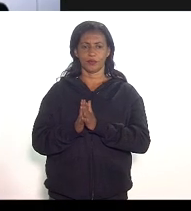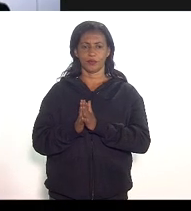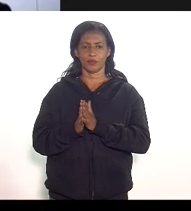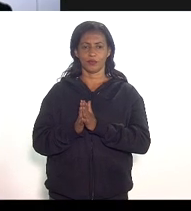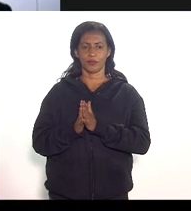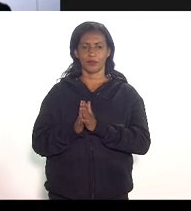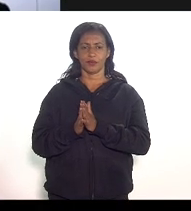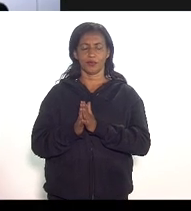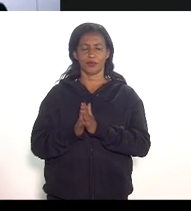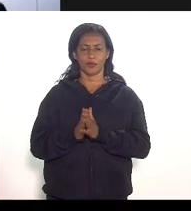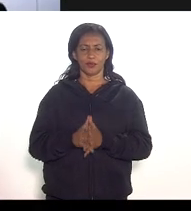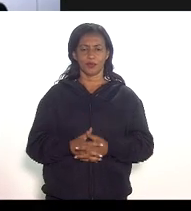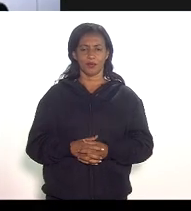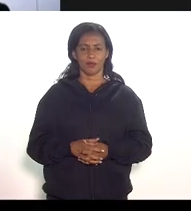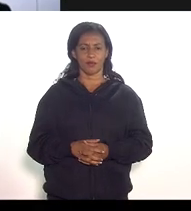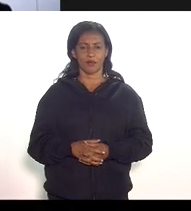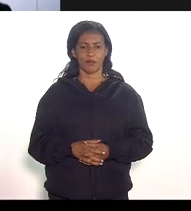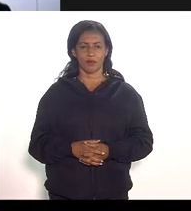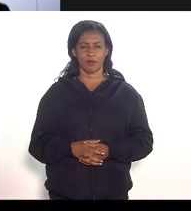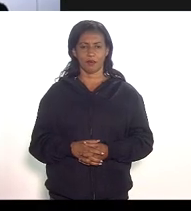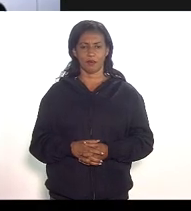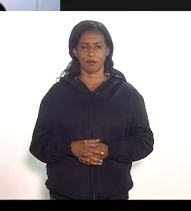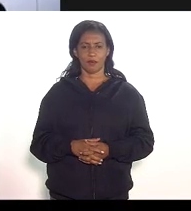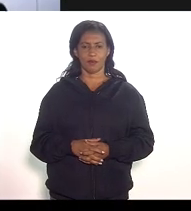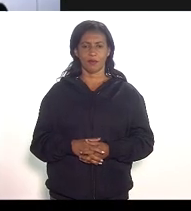Luiz gostaria de me escrever